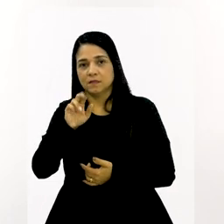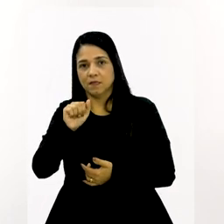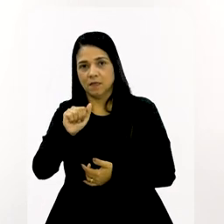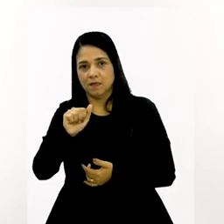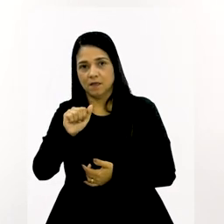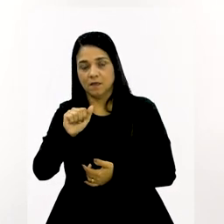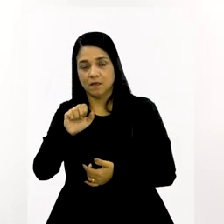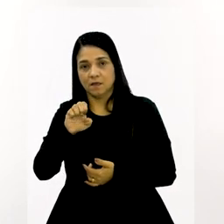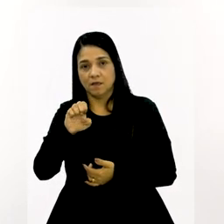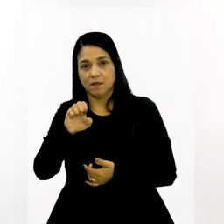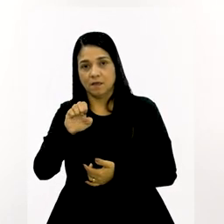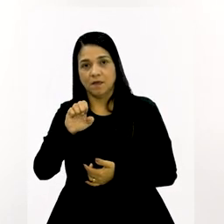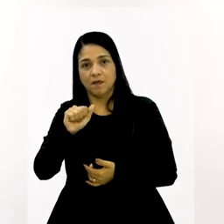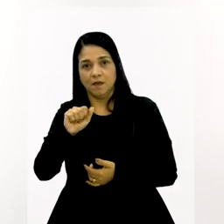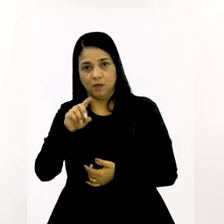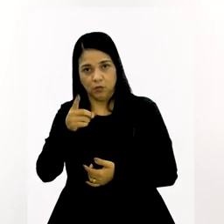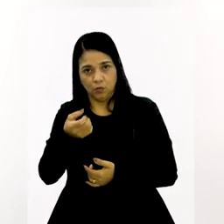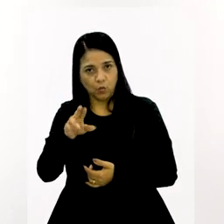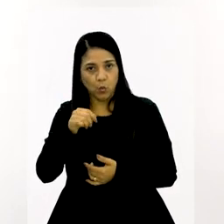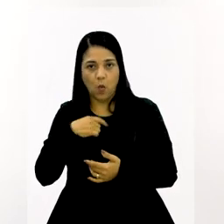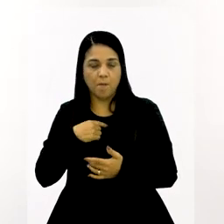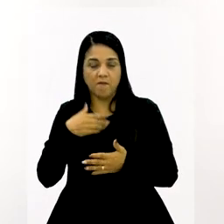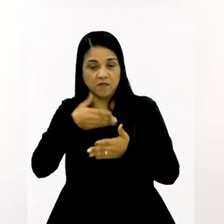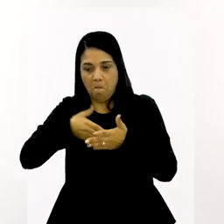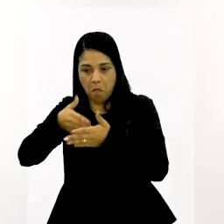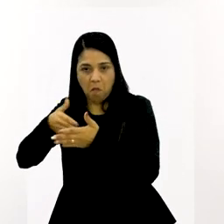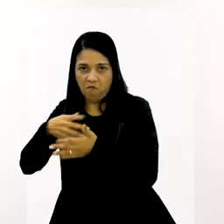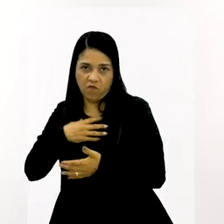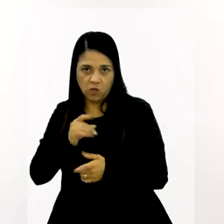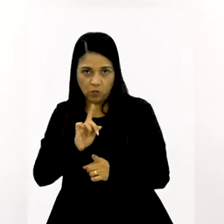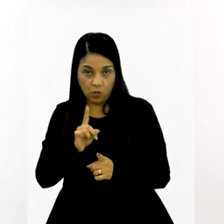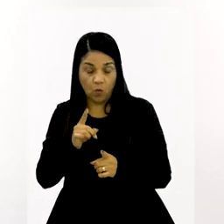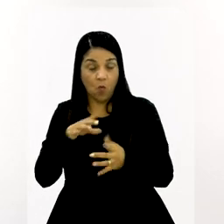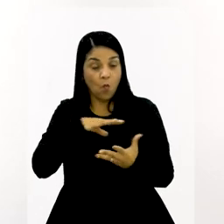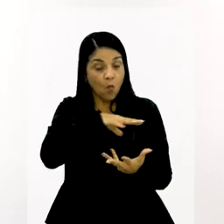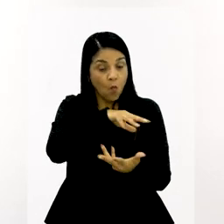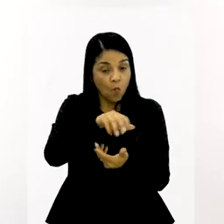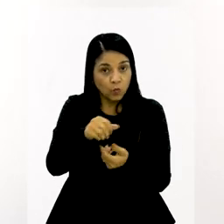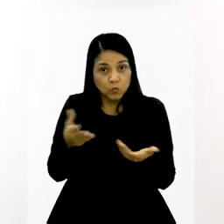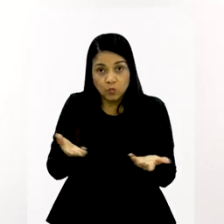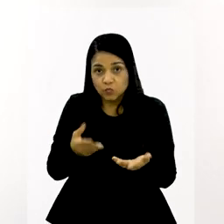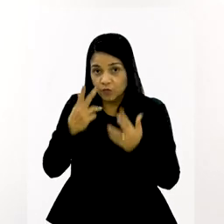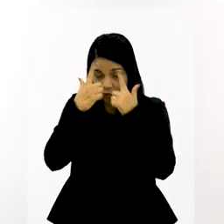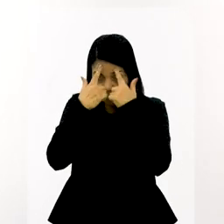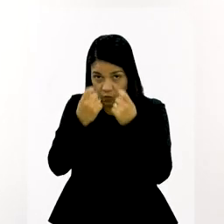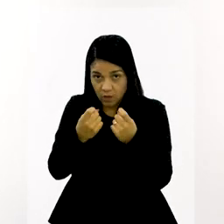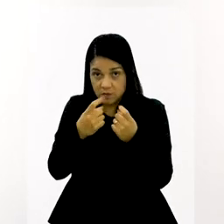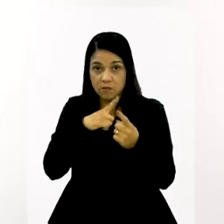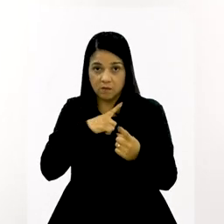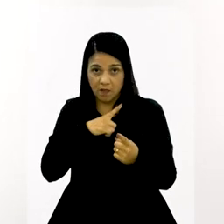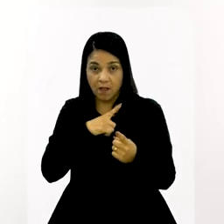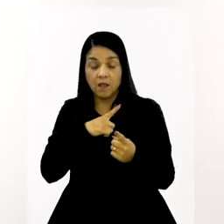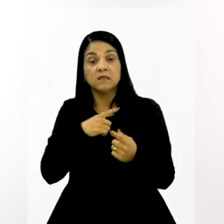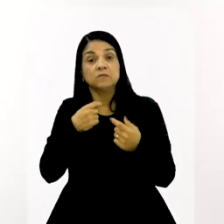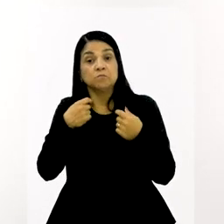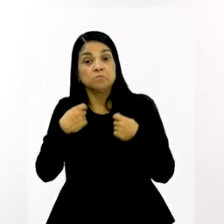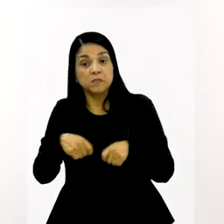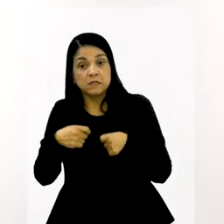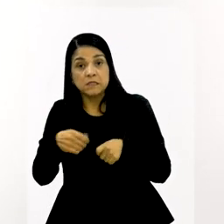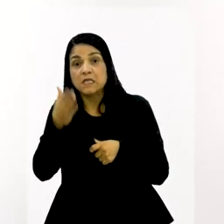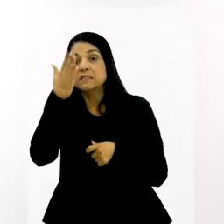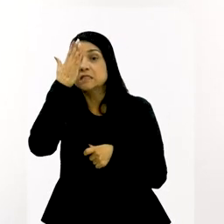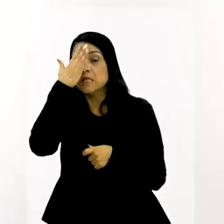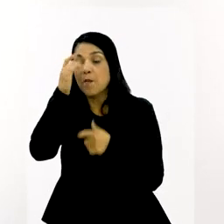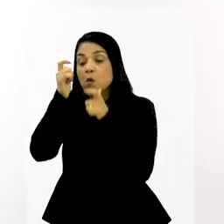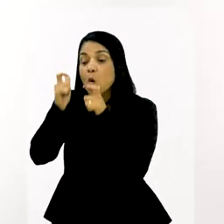assim, o rastreador, gente, não é para você ficar tolindo o seu filho, não. É que no mundo hoje que está violento,